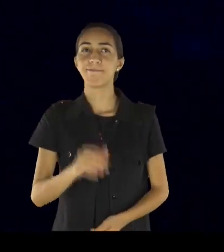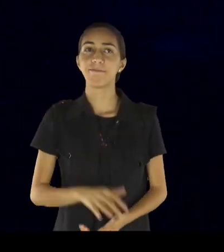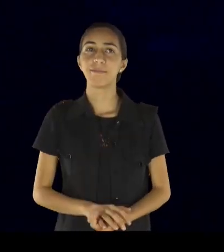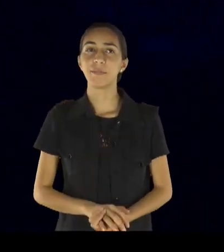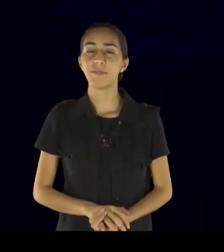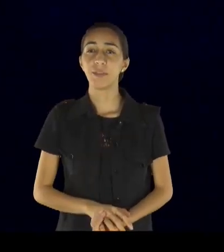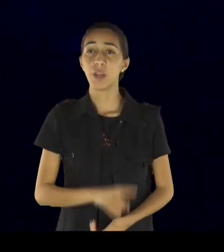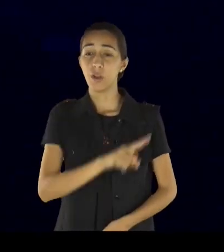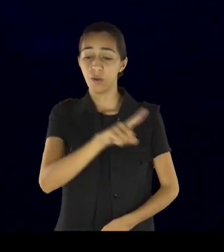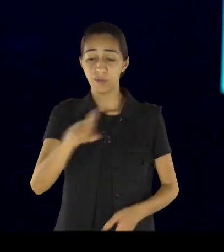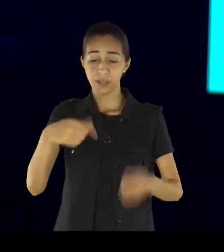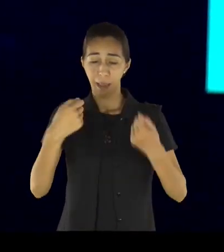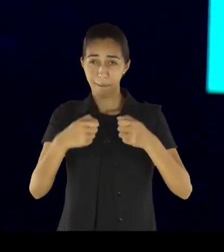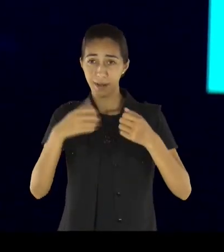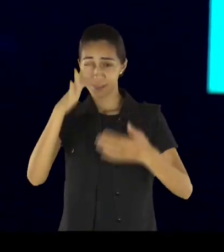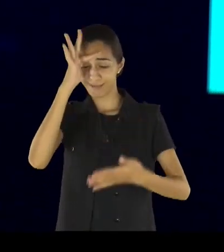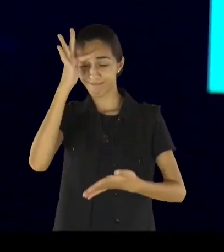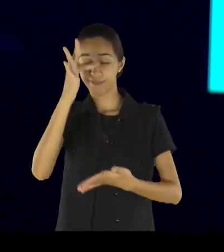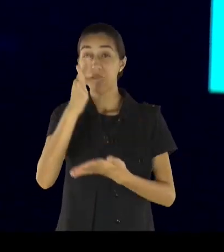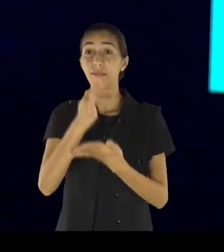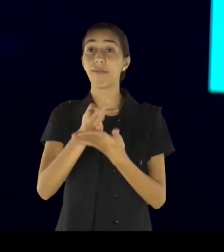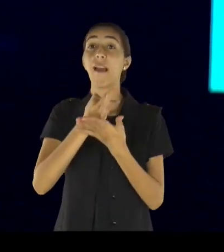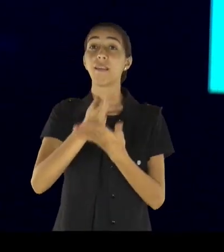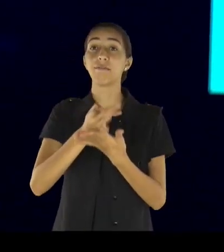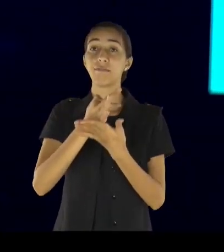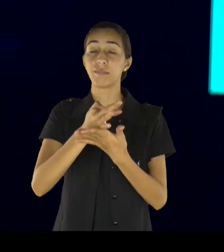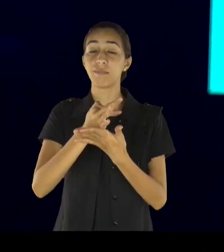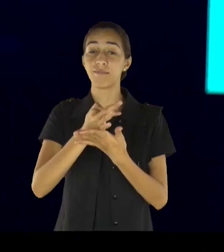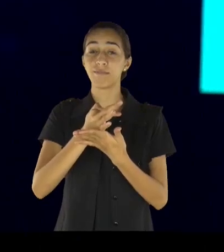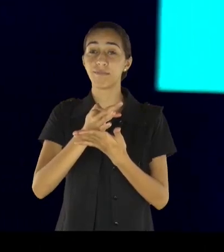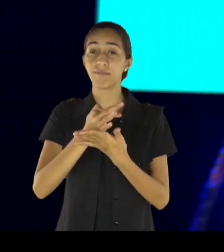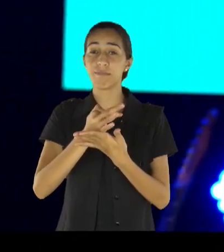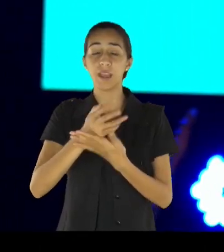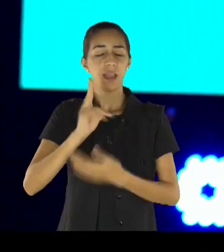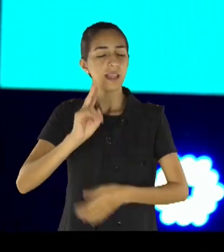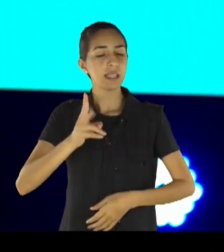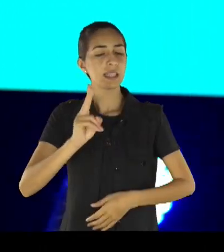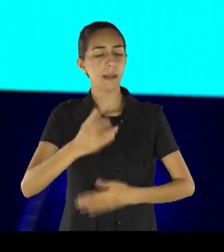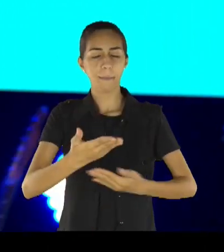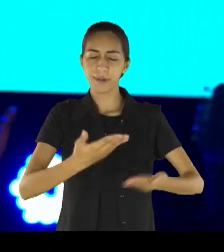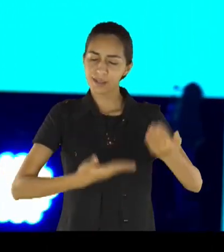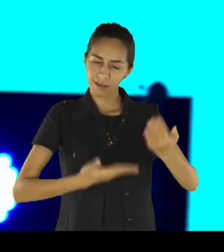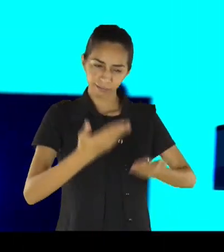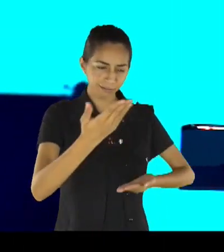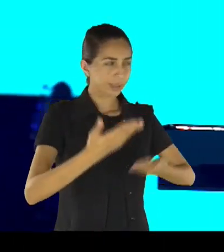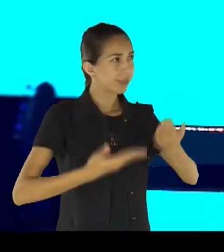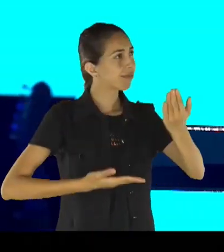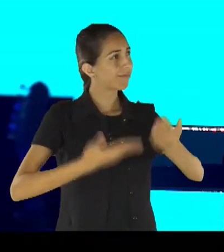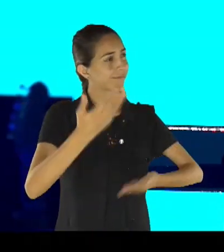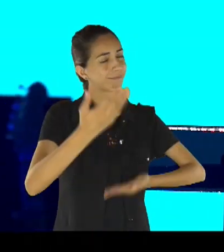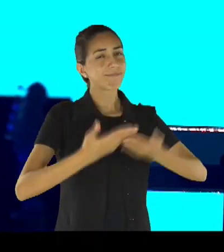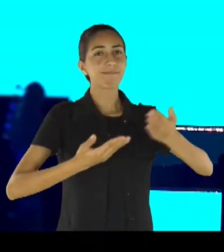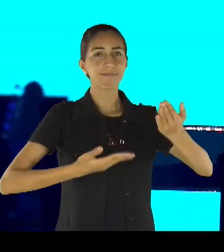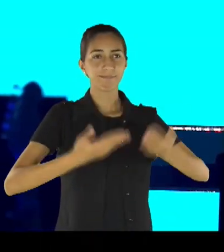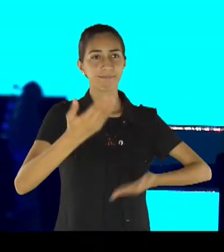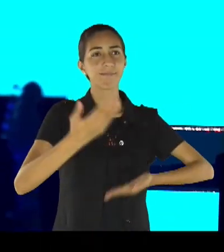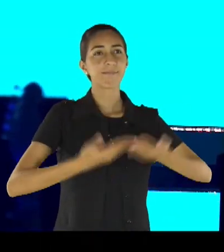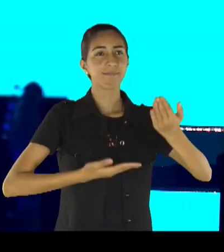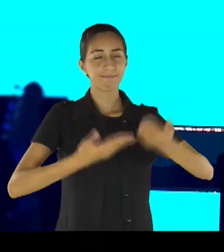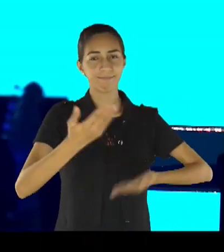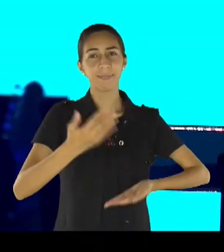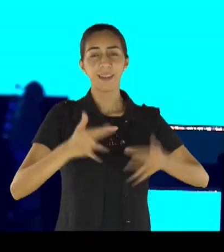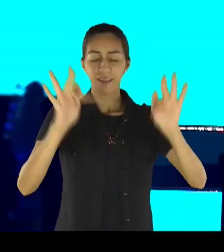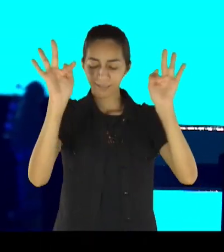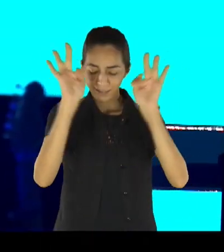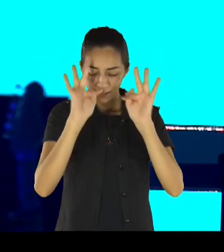continua, vindo na igreja, continua servindo, seu ministério, continua fazendo, a obra de Deus, tem bom ânimo, ai, eu vou desistir,